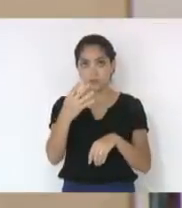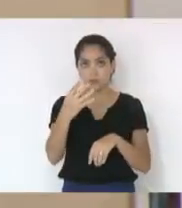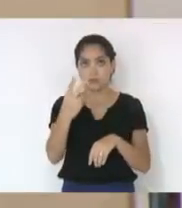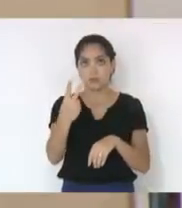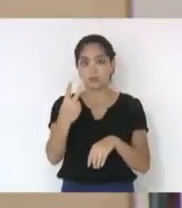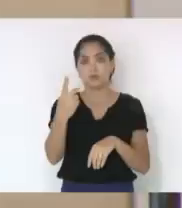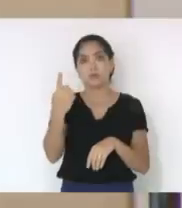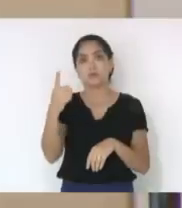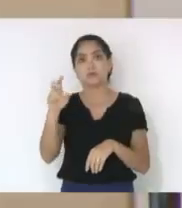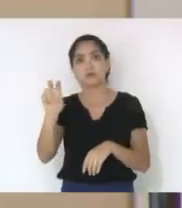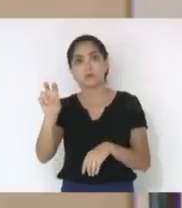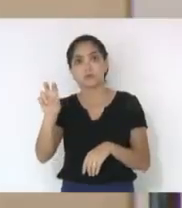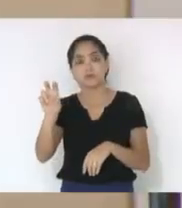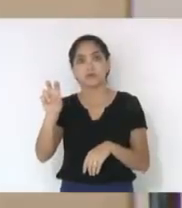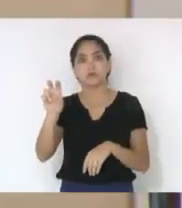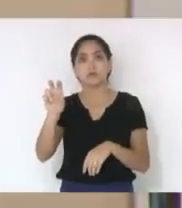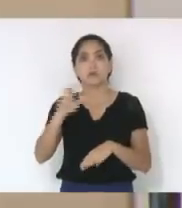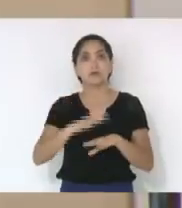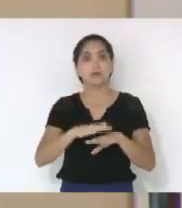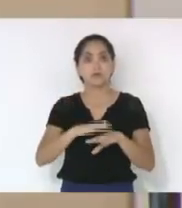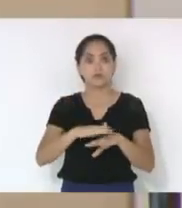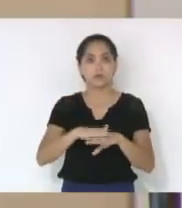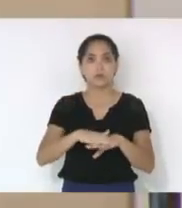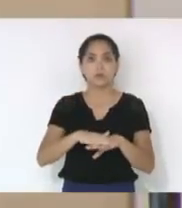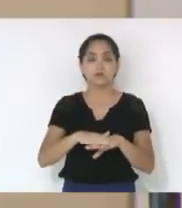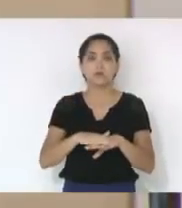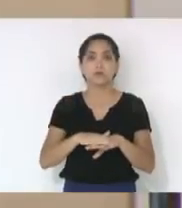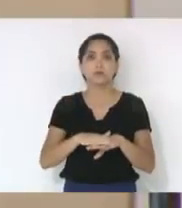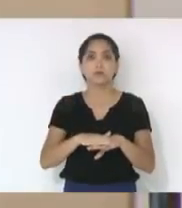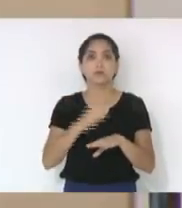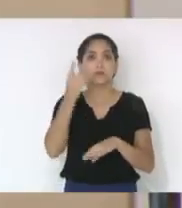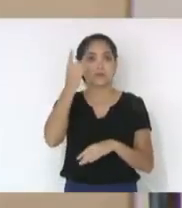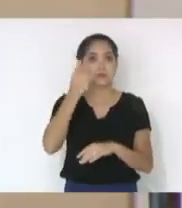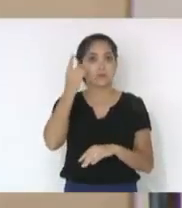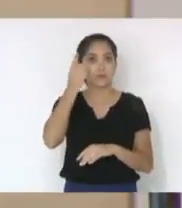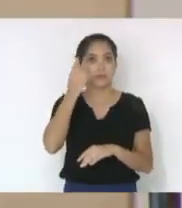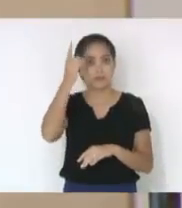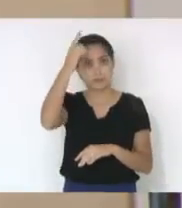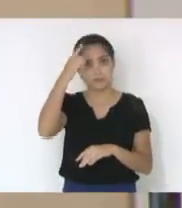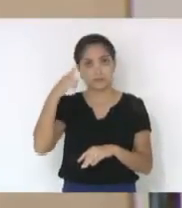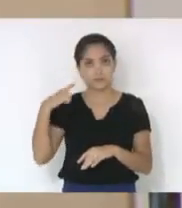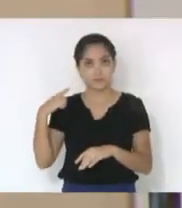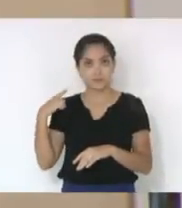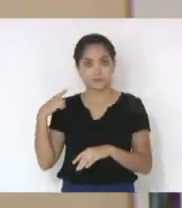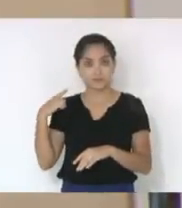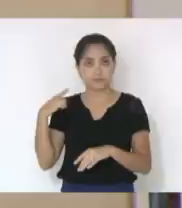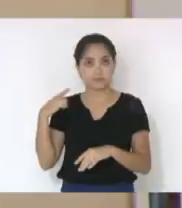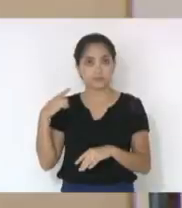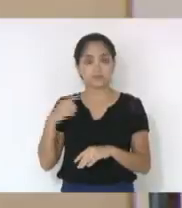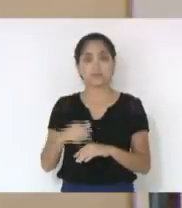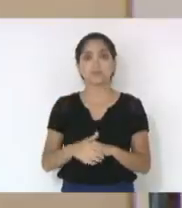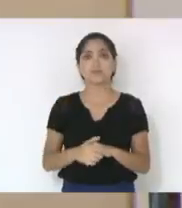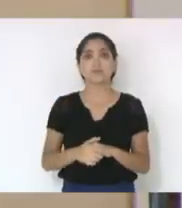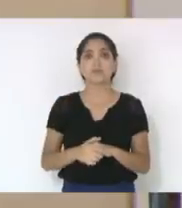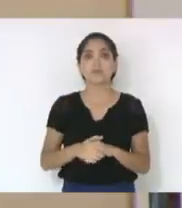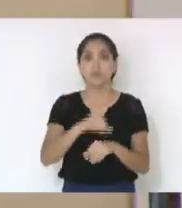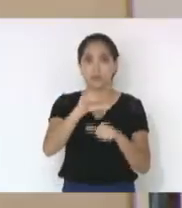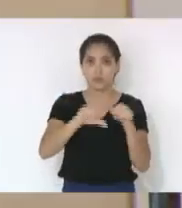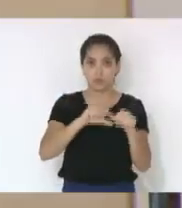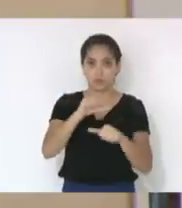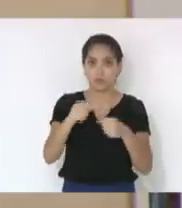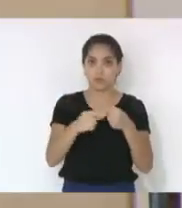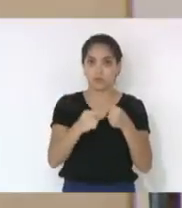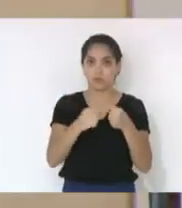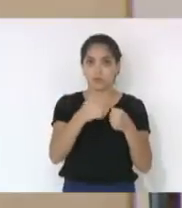.2015, de autoria do deputado Leonel Pavão e outros, que alteram o artigo